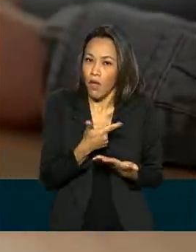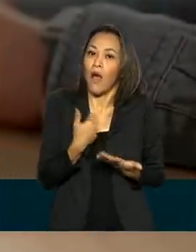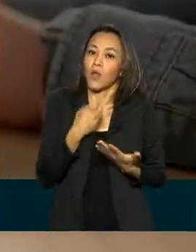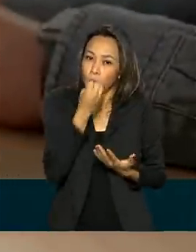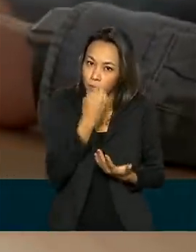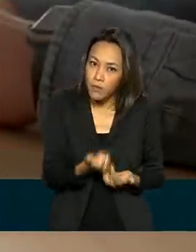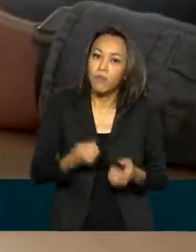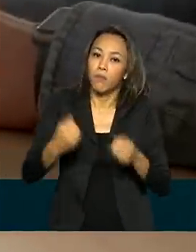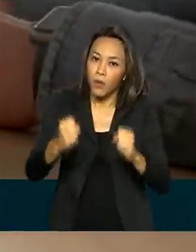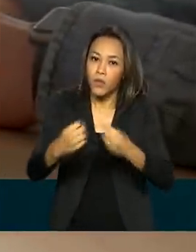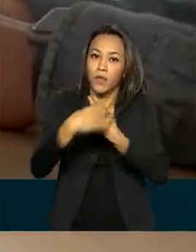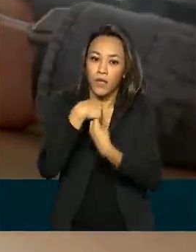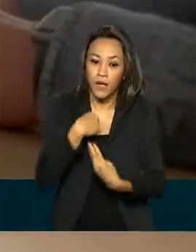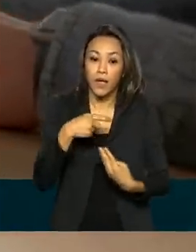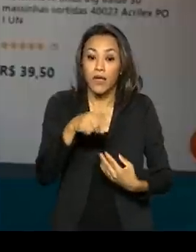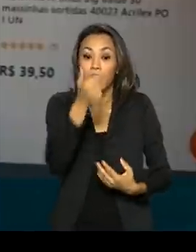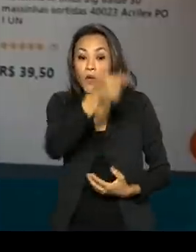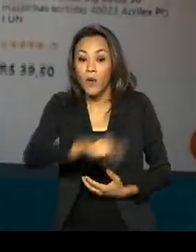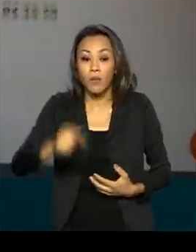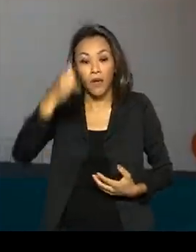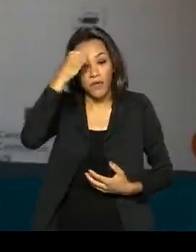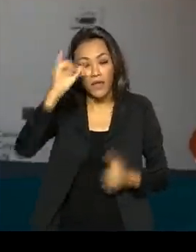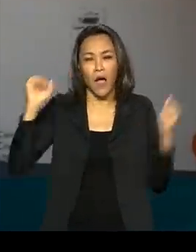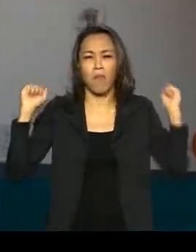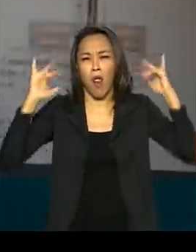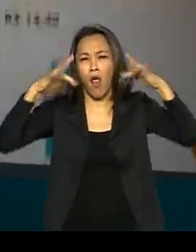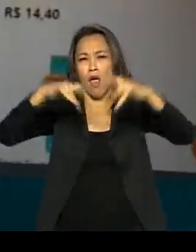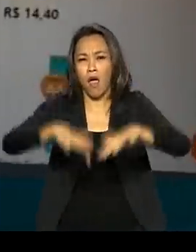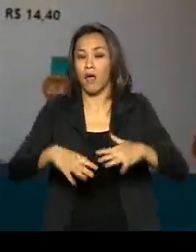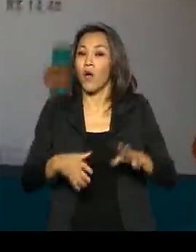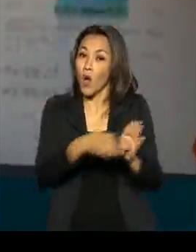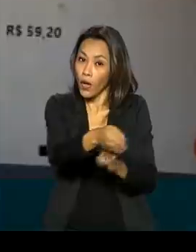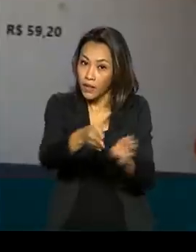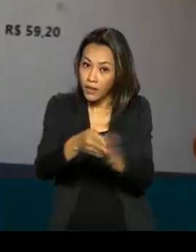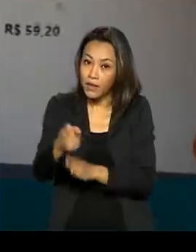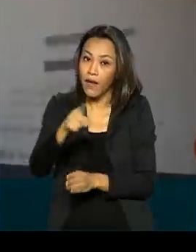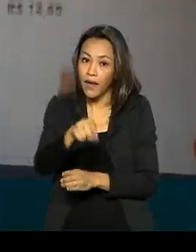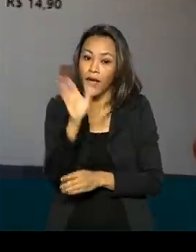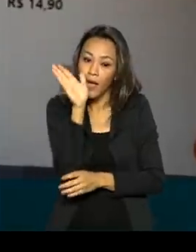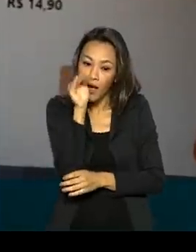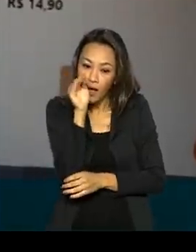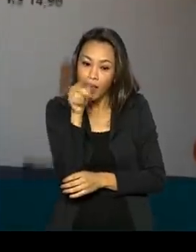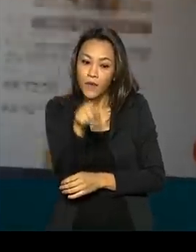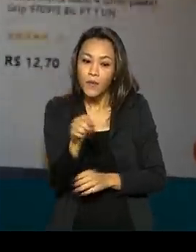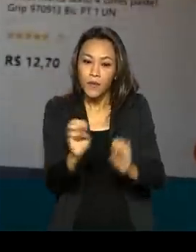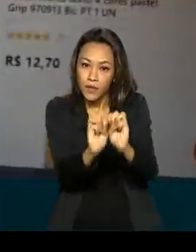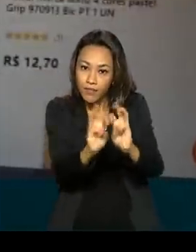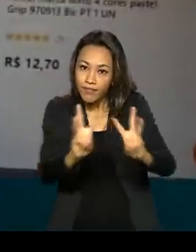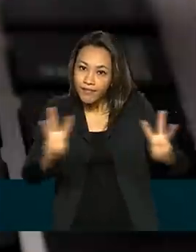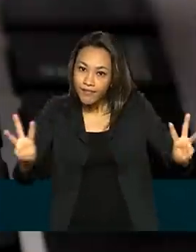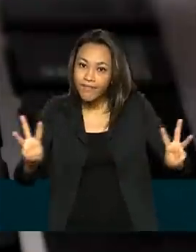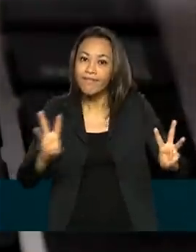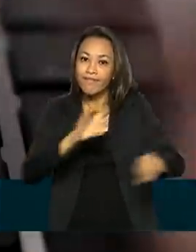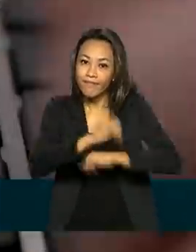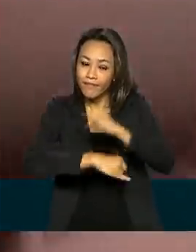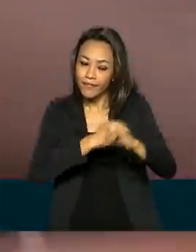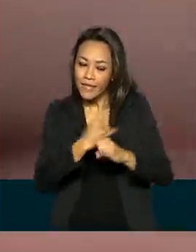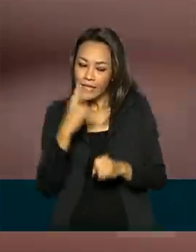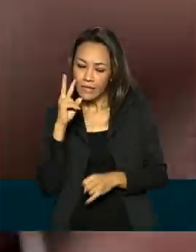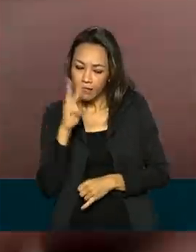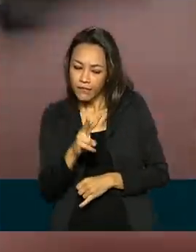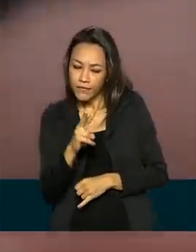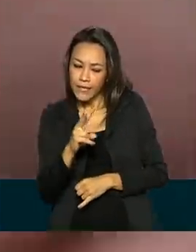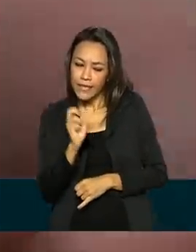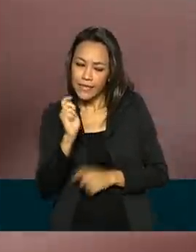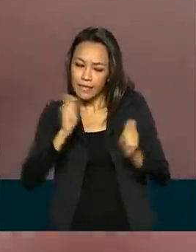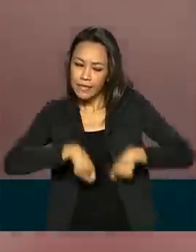muito comuns para evitar aglomerações, a dica da Senacom é verificar a idoneidade da loja virtual, e ficar atenta aos